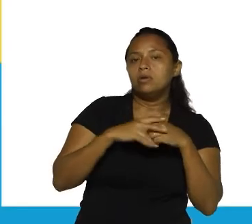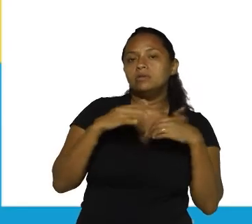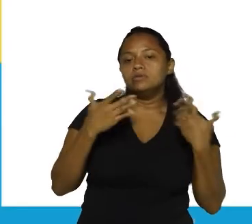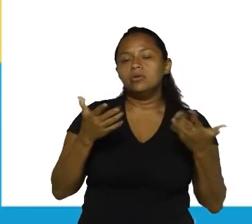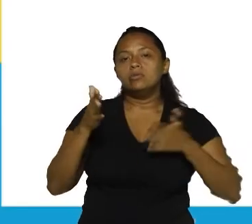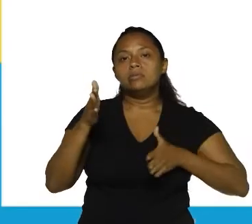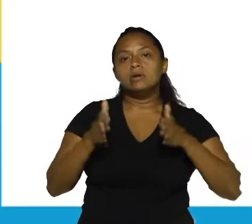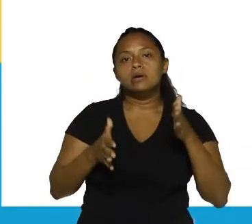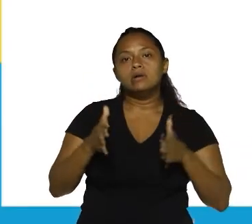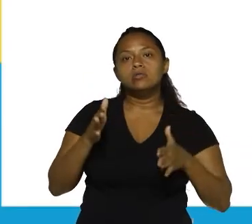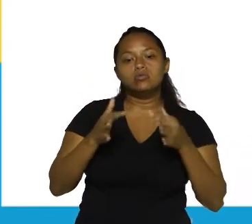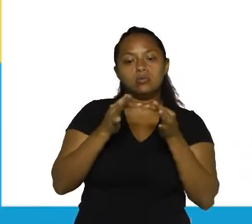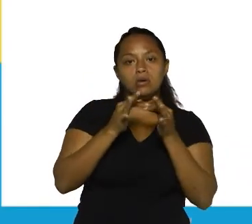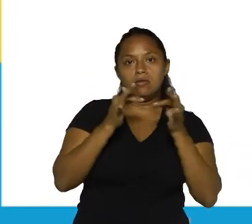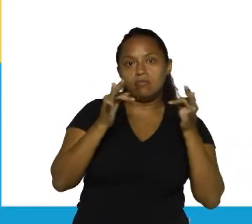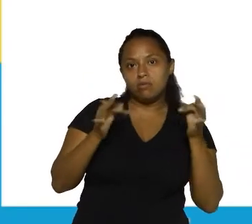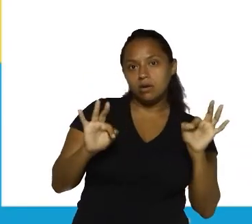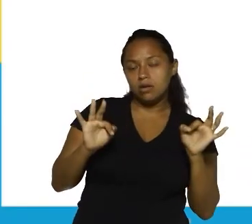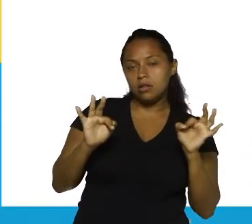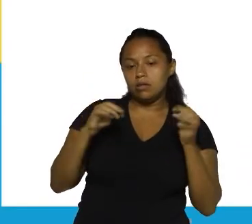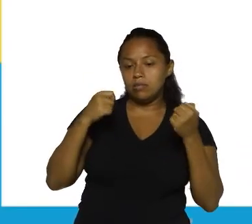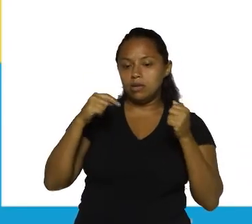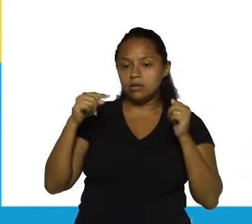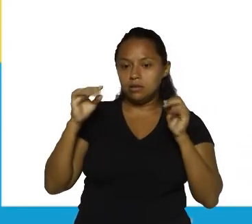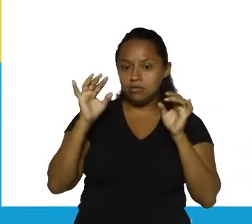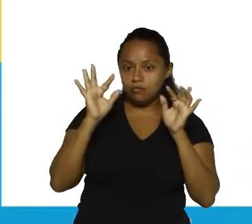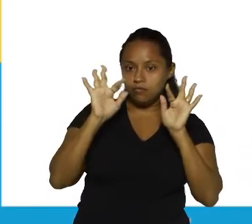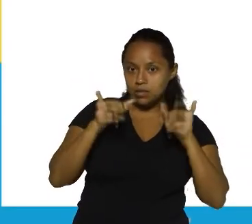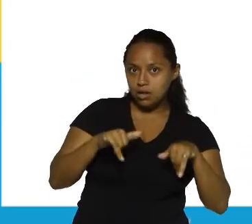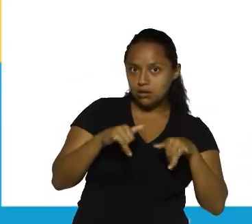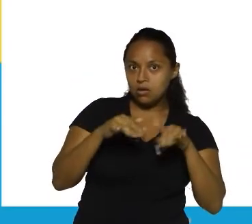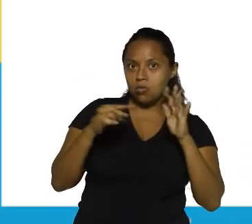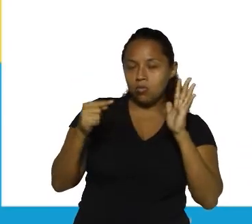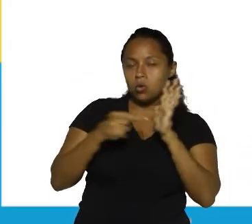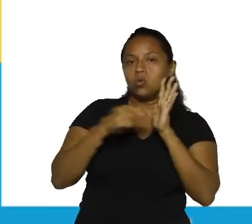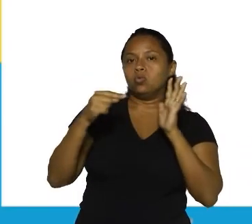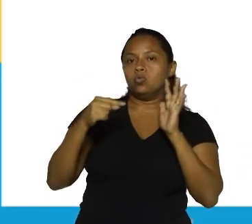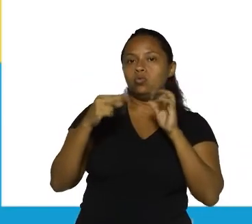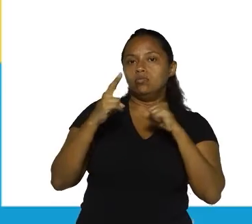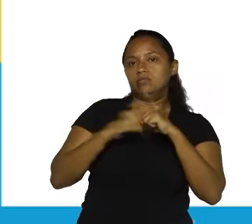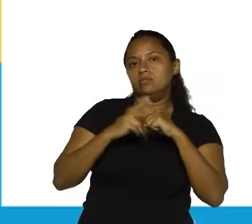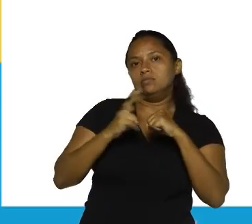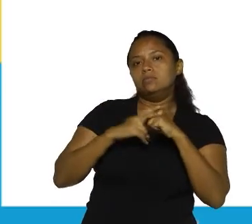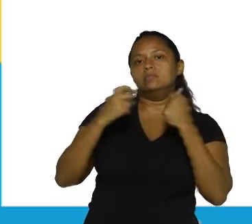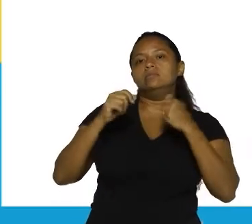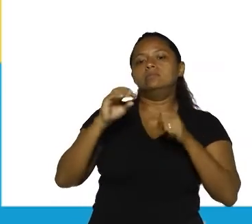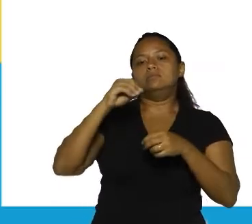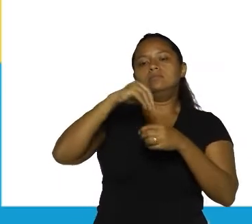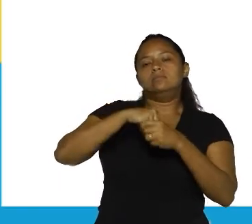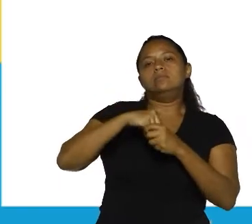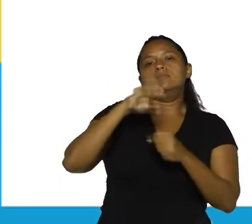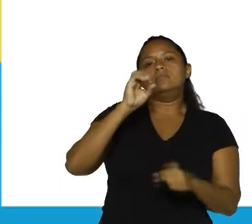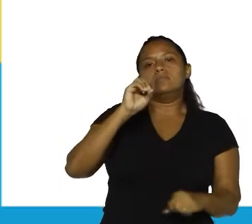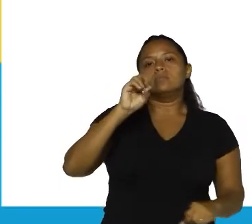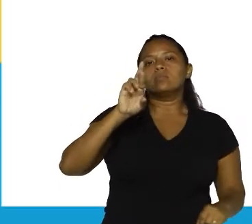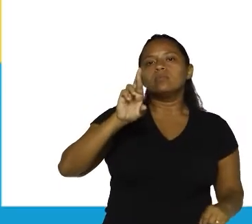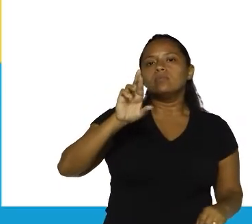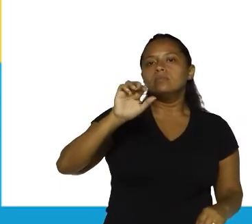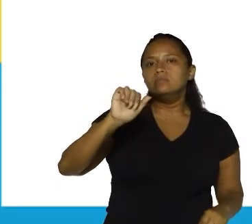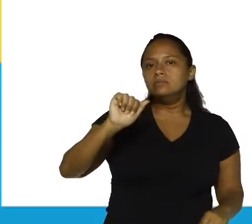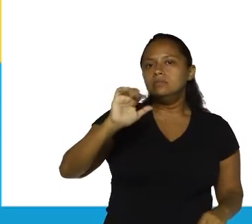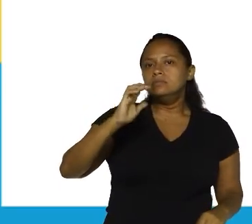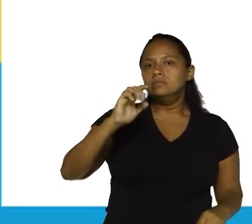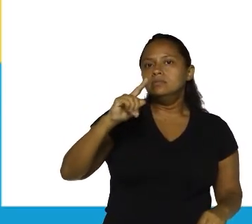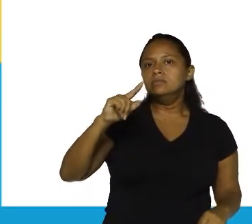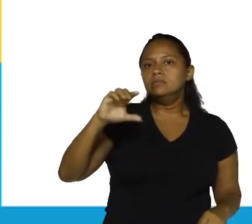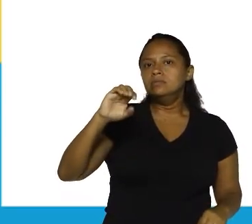o período vai ser a frase, porque ele tem que terminar no ponto. Verbal, porque ele precisa ter oração, que precisa ter verbo.